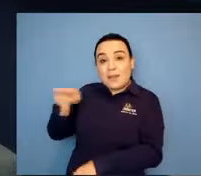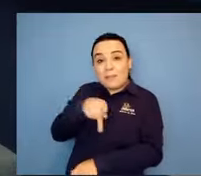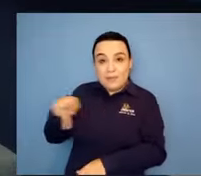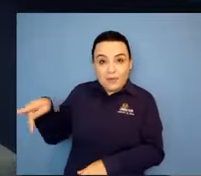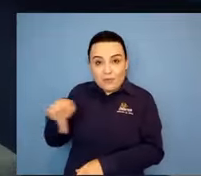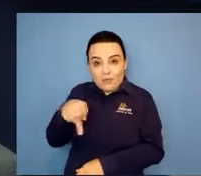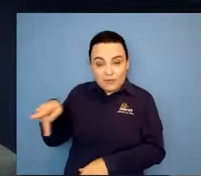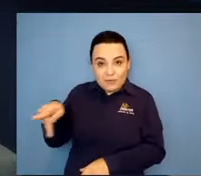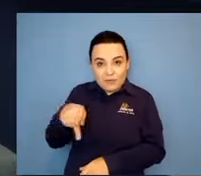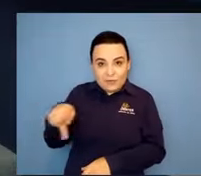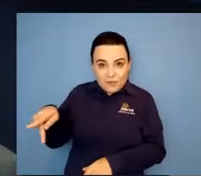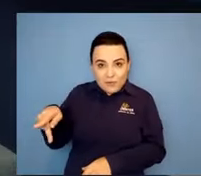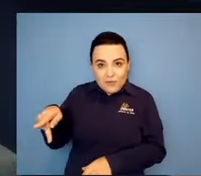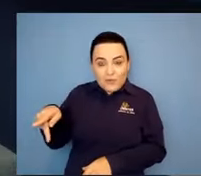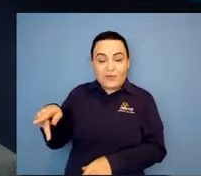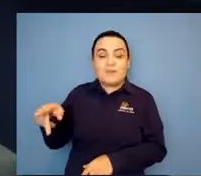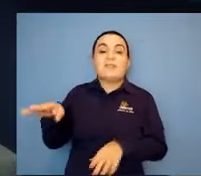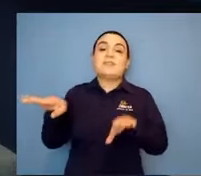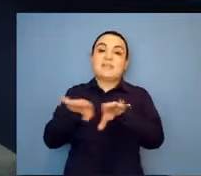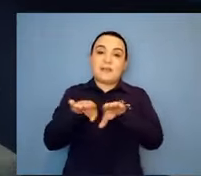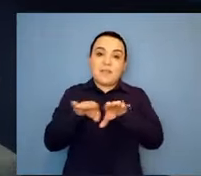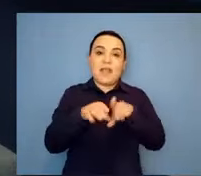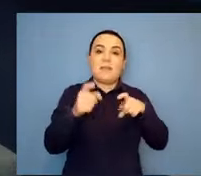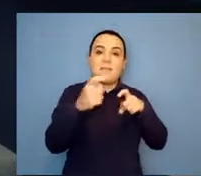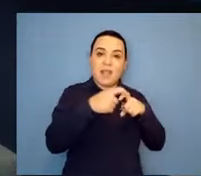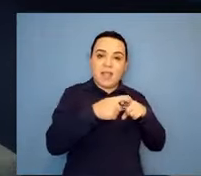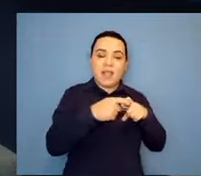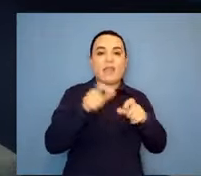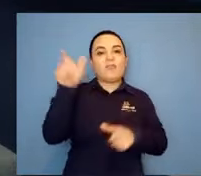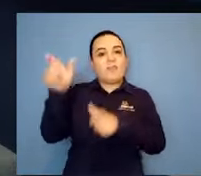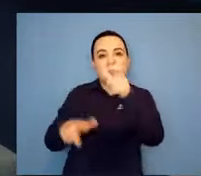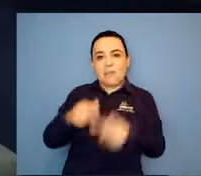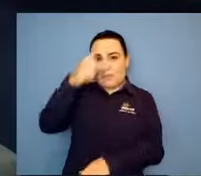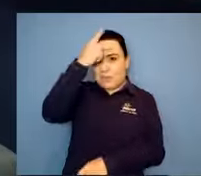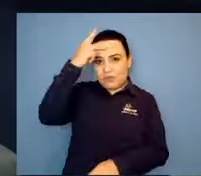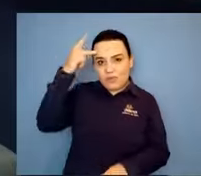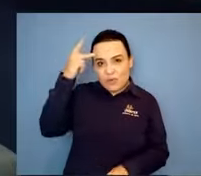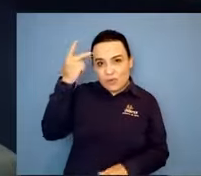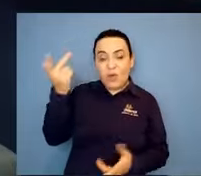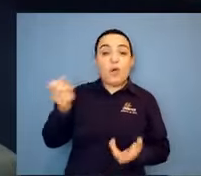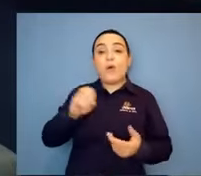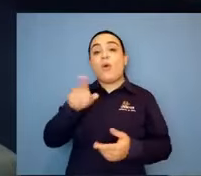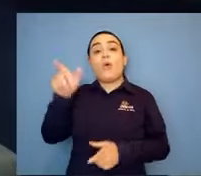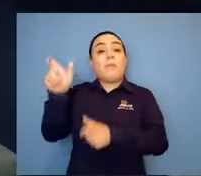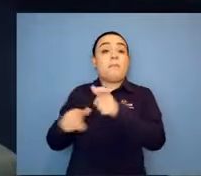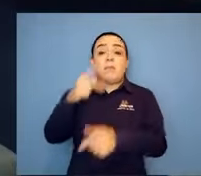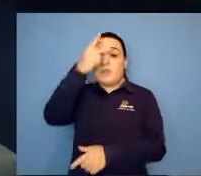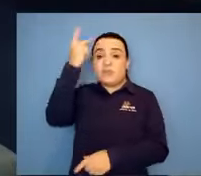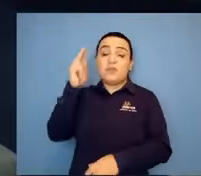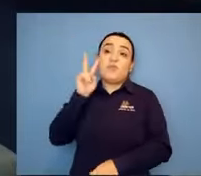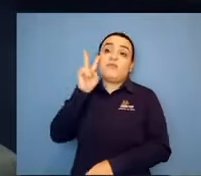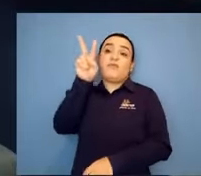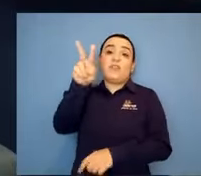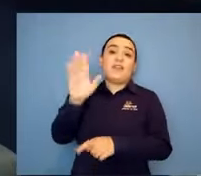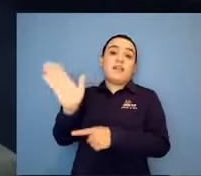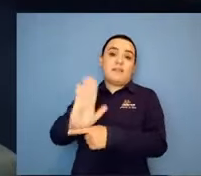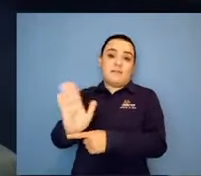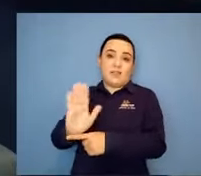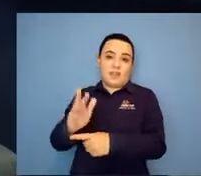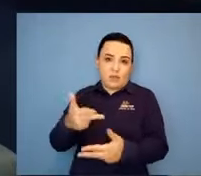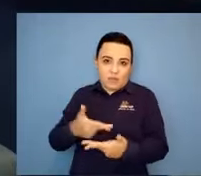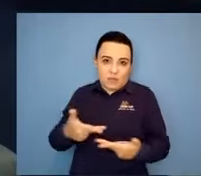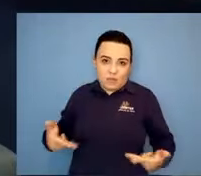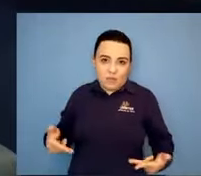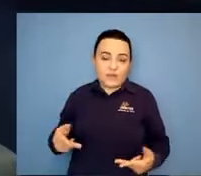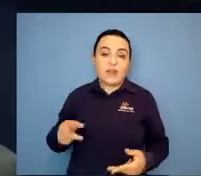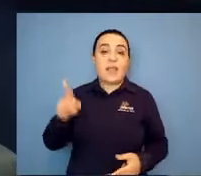Chegam no blog. Ou tem gente que assiste o filme. Sim. Essa doença que nós estamos aqui falando é a doença que